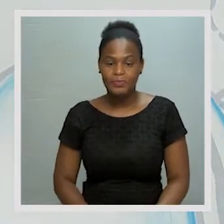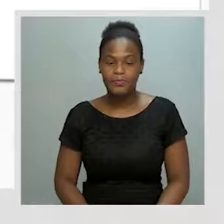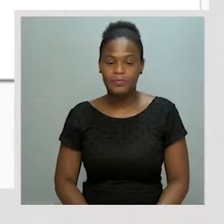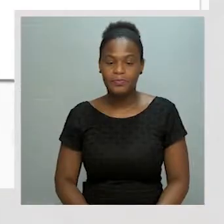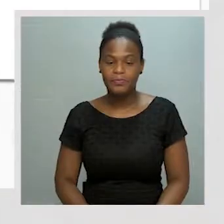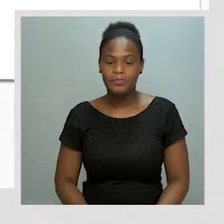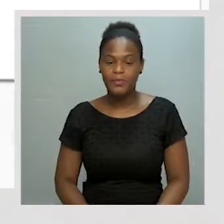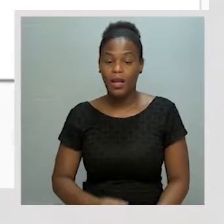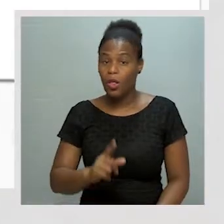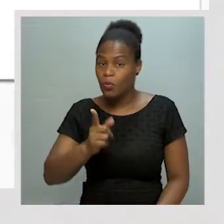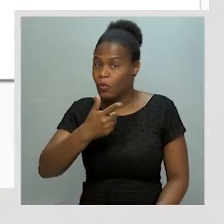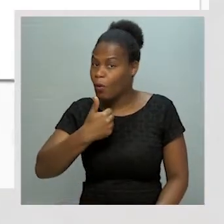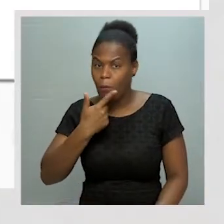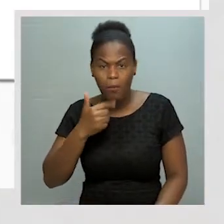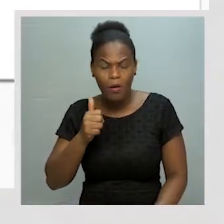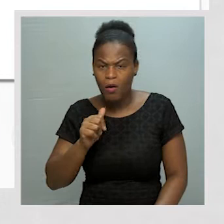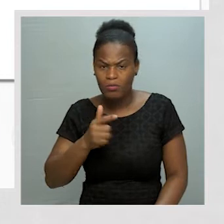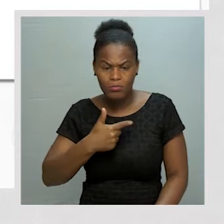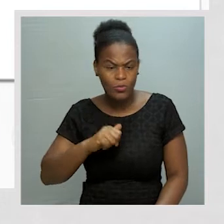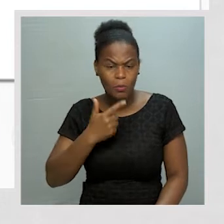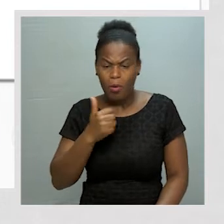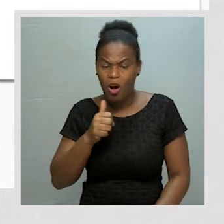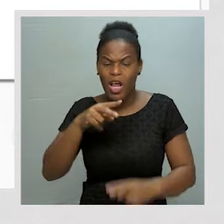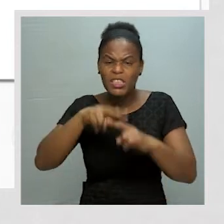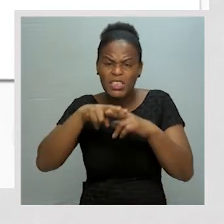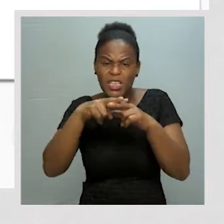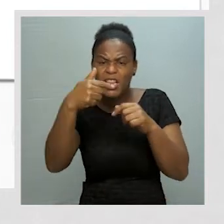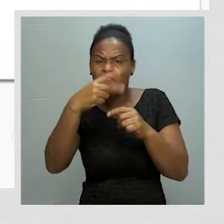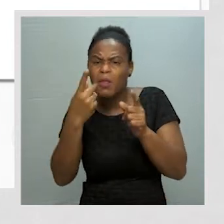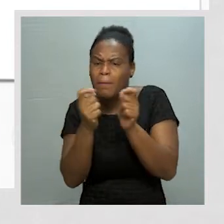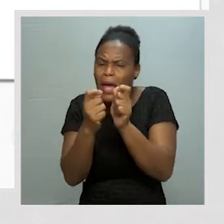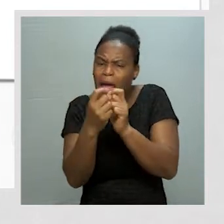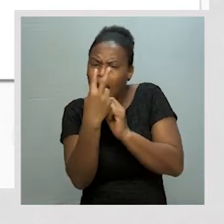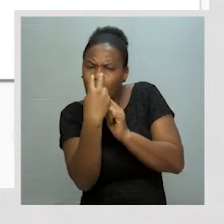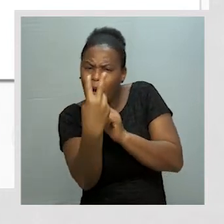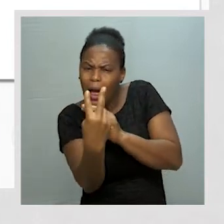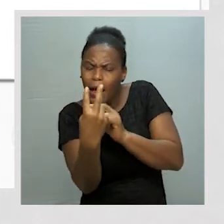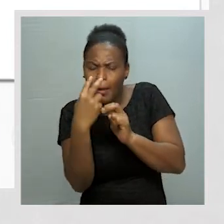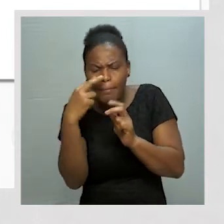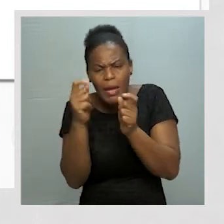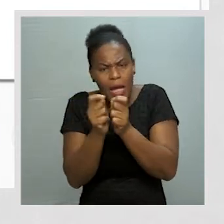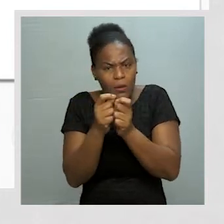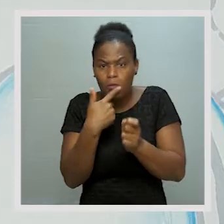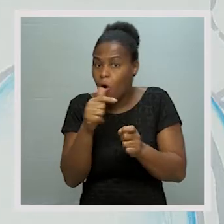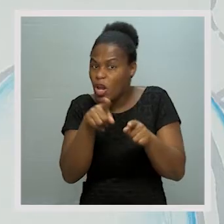Então, nós não devemos ficar dessa maneira como está esta criança.